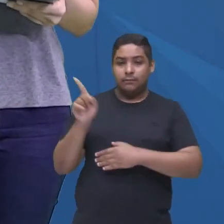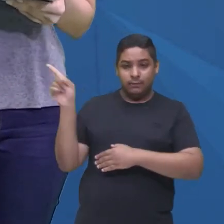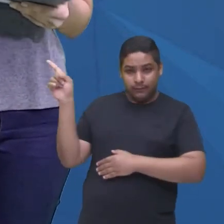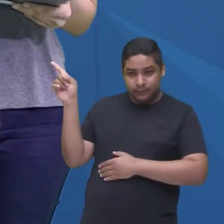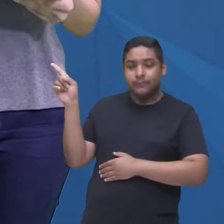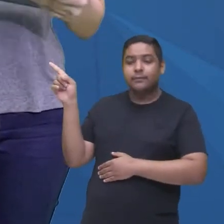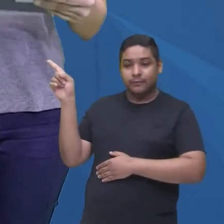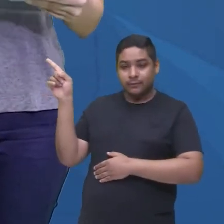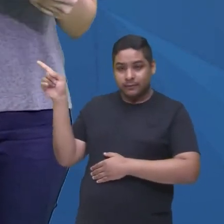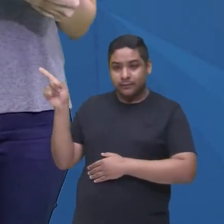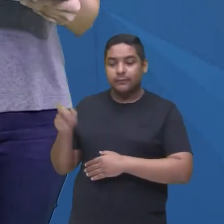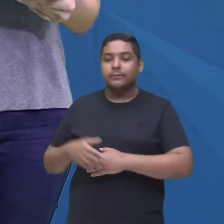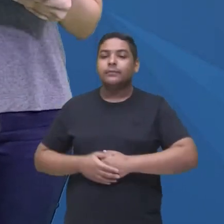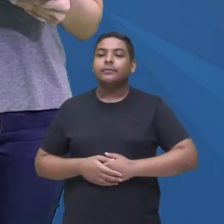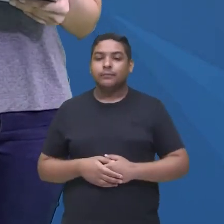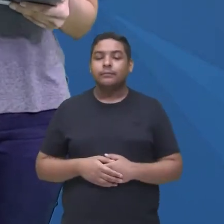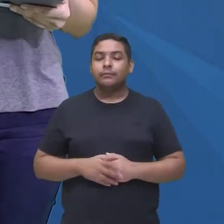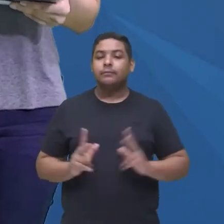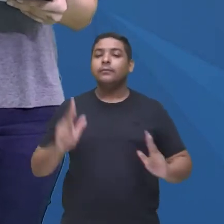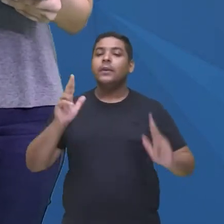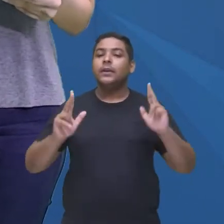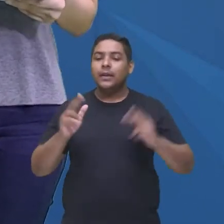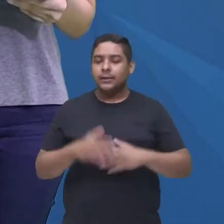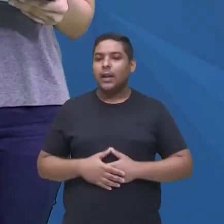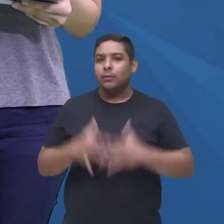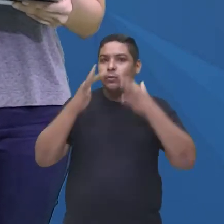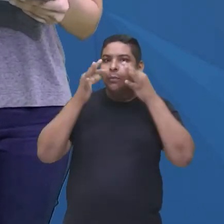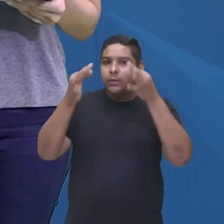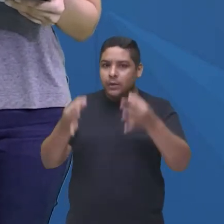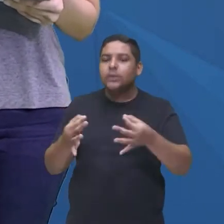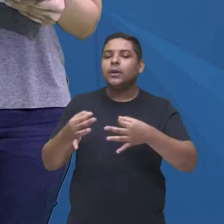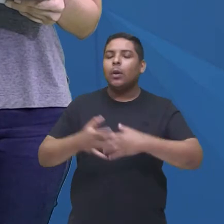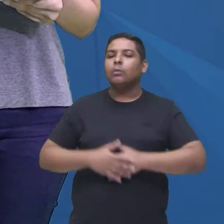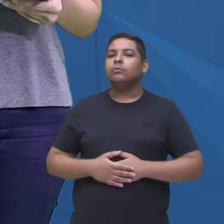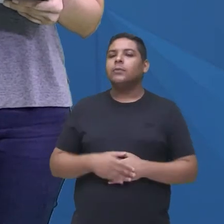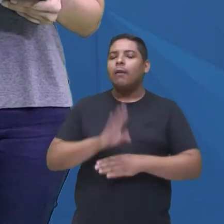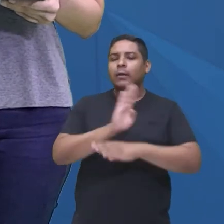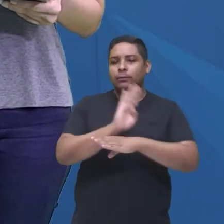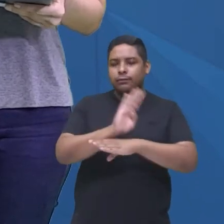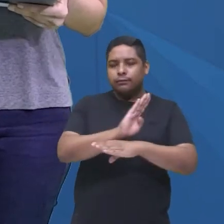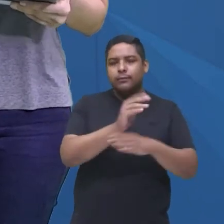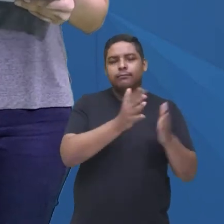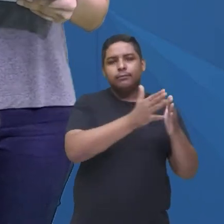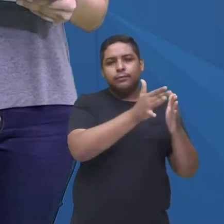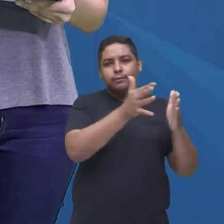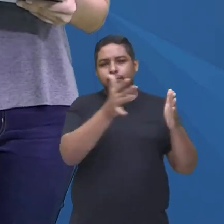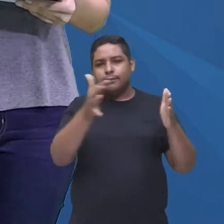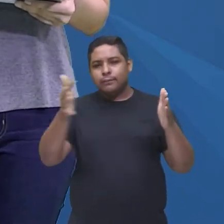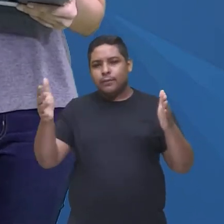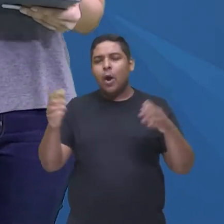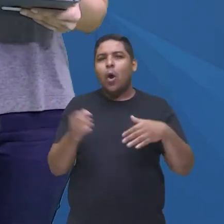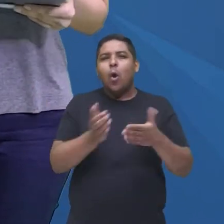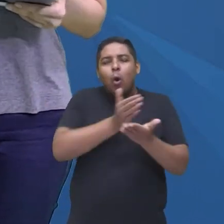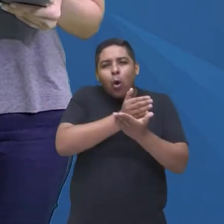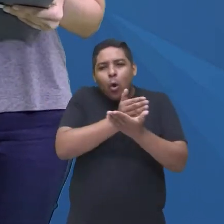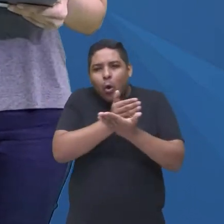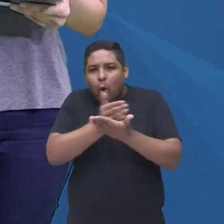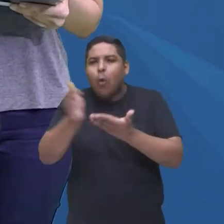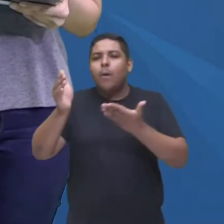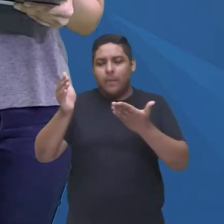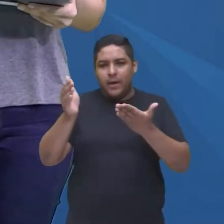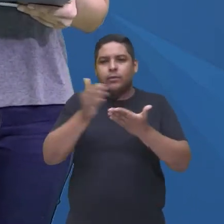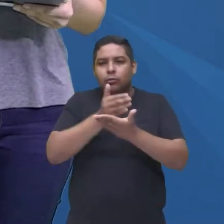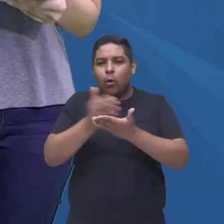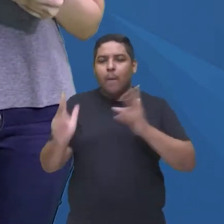momento até quando eu tava assistindo, né, é que na abertura, gente, dessa série, eu não sei se vocês já tiveram a oportunidade de